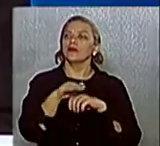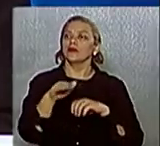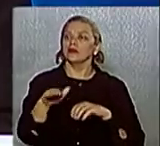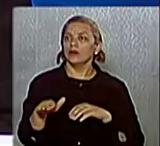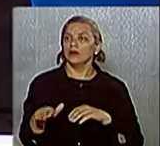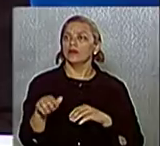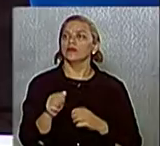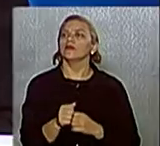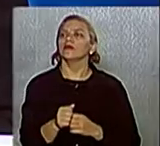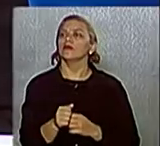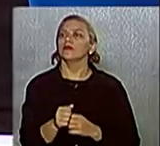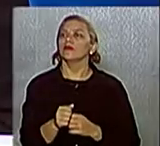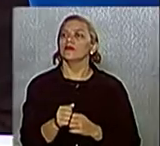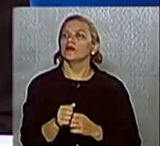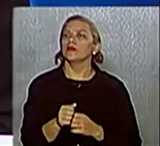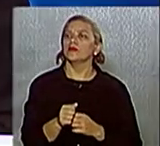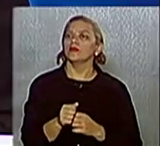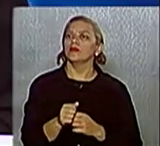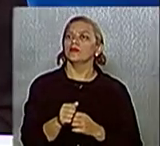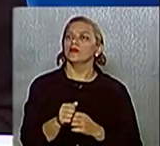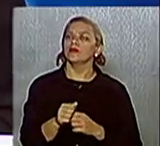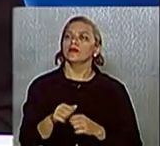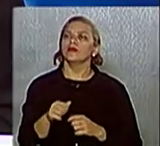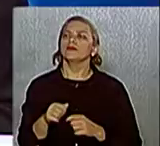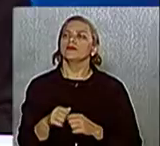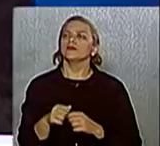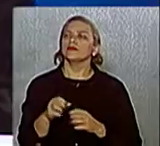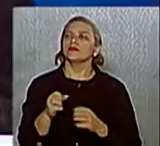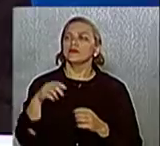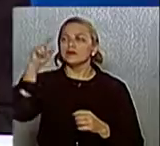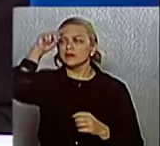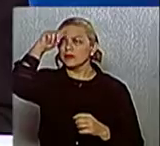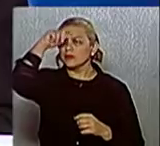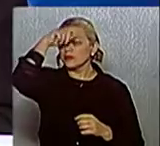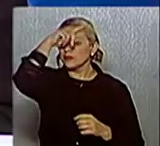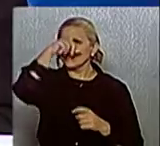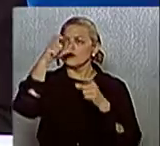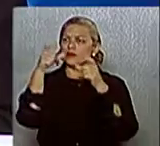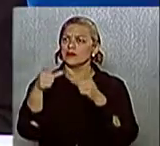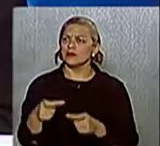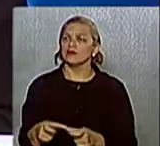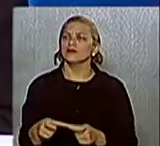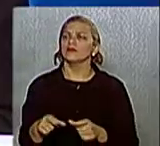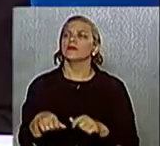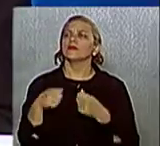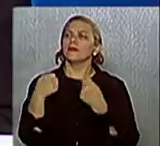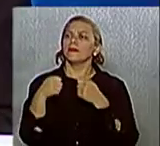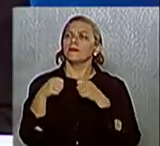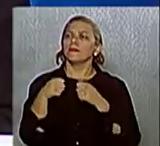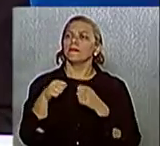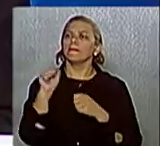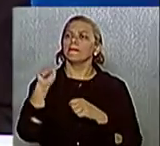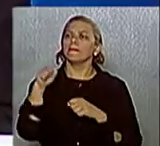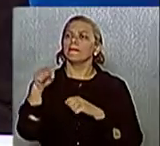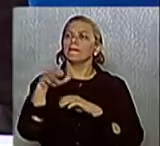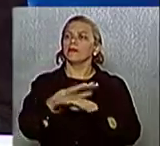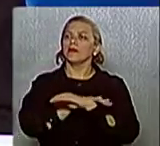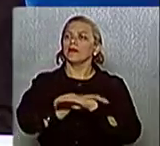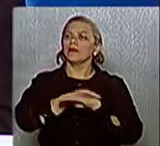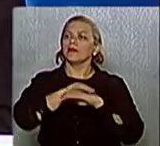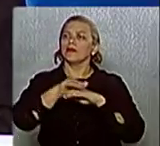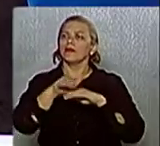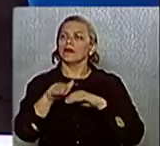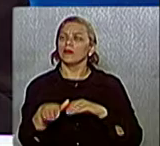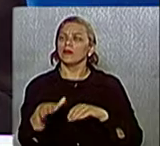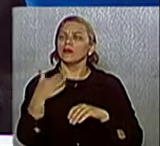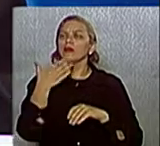tops, aqueles aclives, onde são pontos mais difíceis, nós pretendemos sim pavimentar com asfalto, melhorando